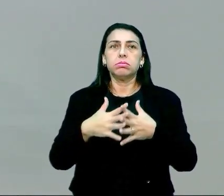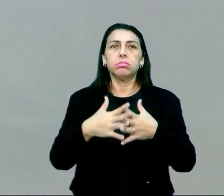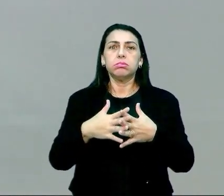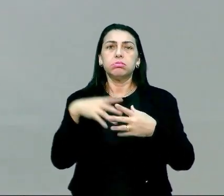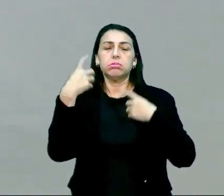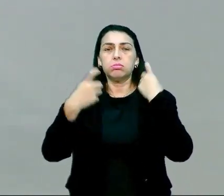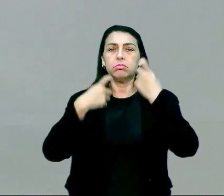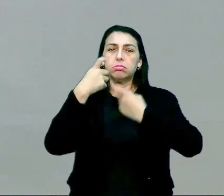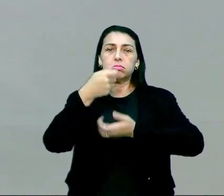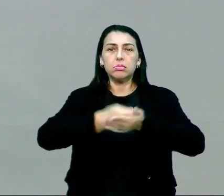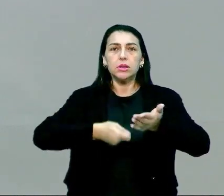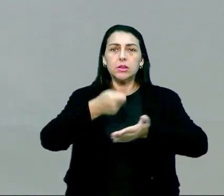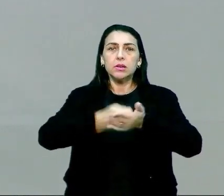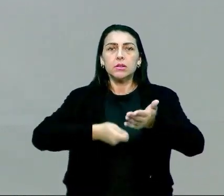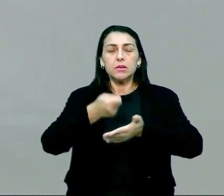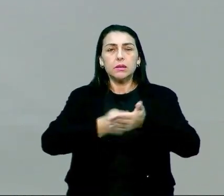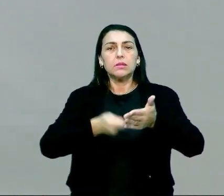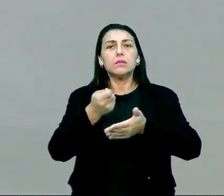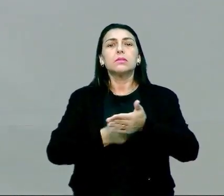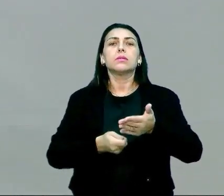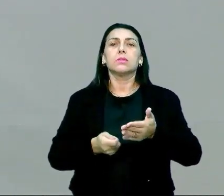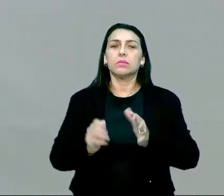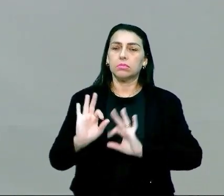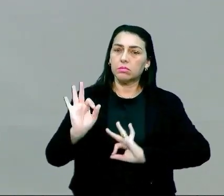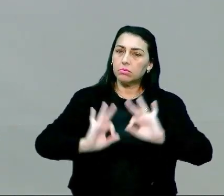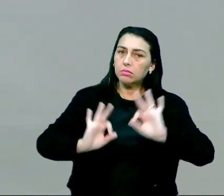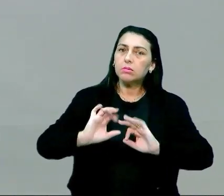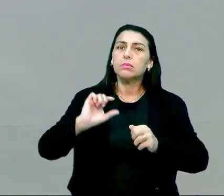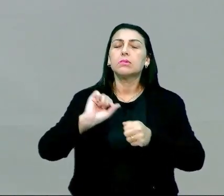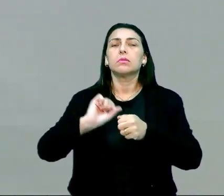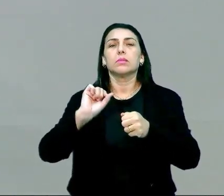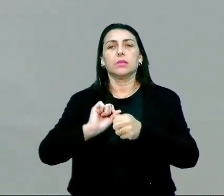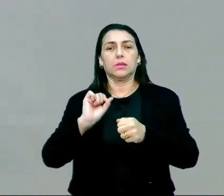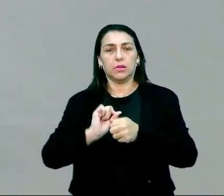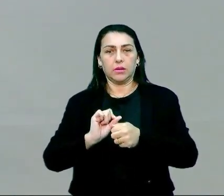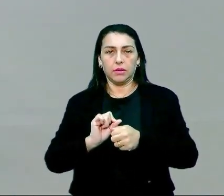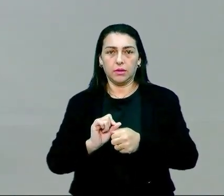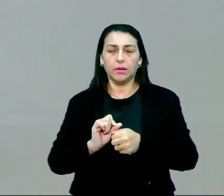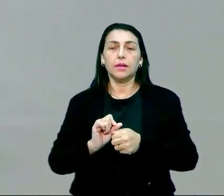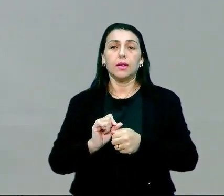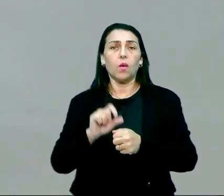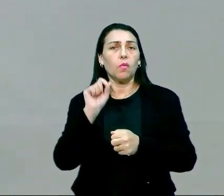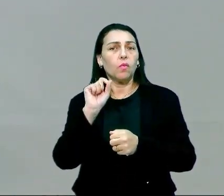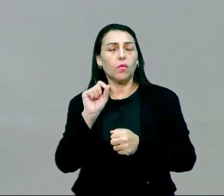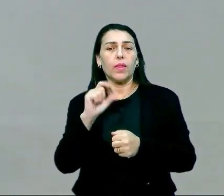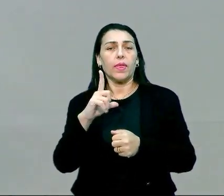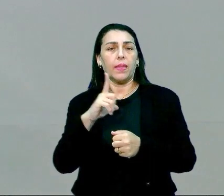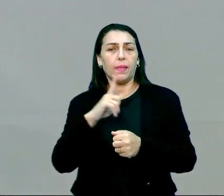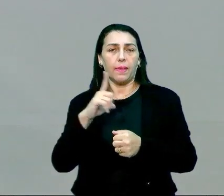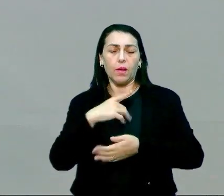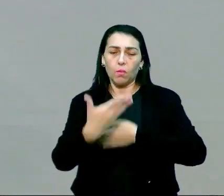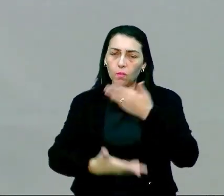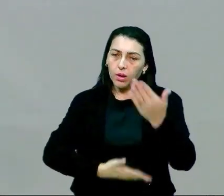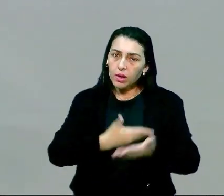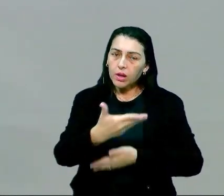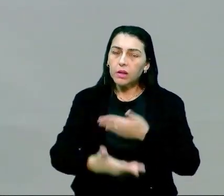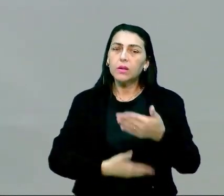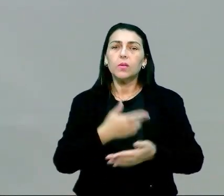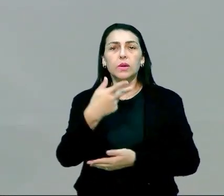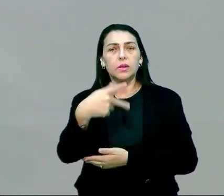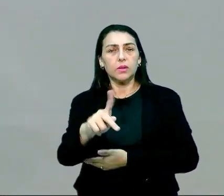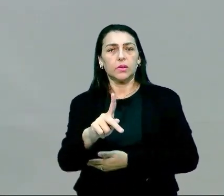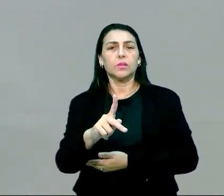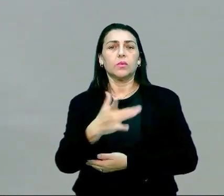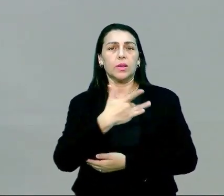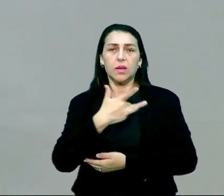toda essa pressão, toda essa cobrança, toda essa construção que a gente vai direcionando socialmente ela vai ter uma correlação com a sua